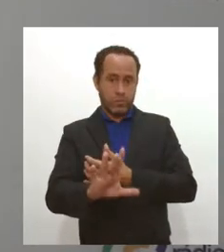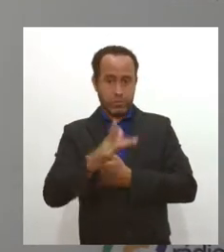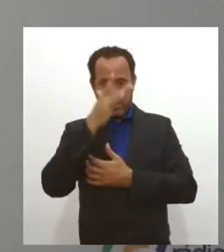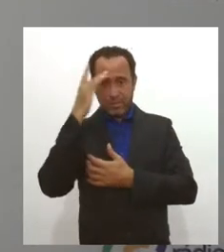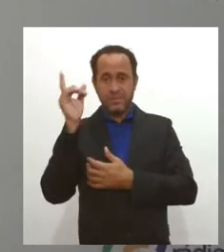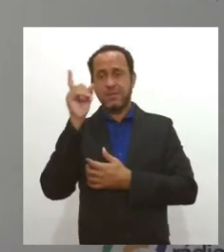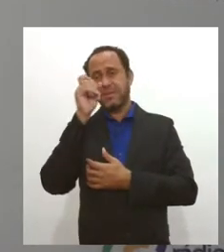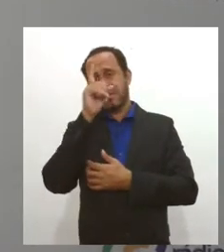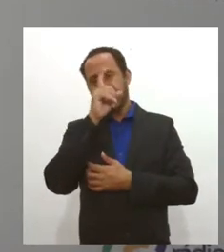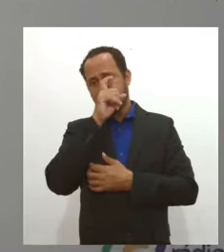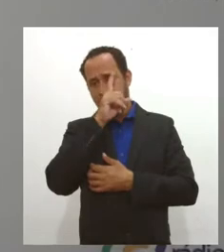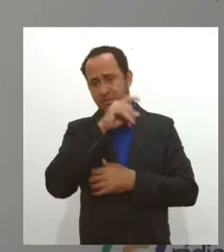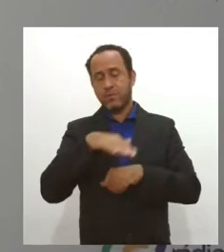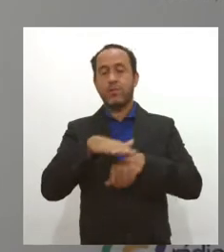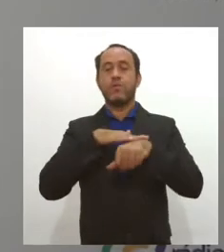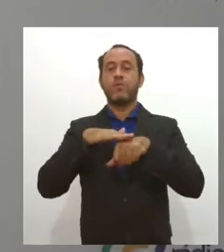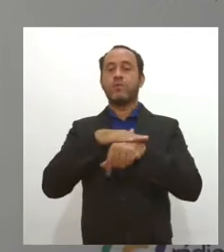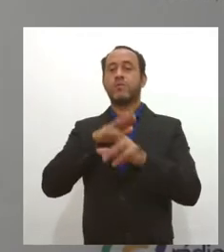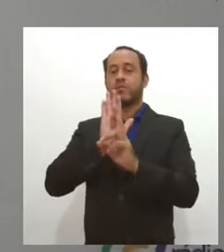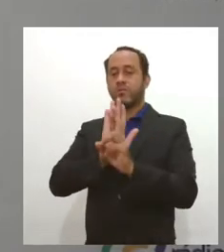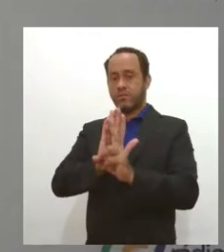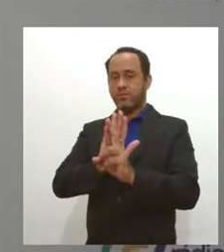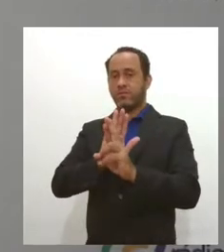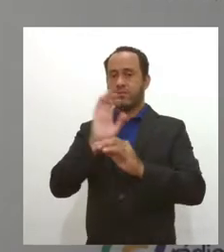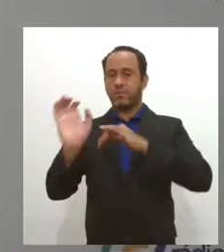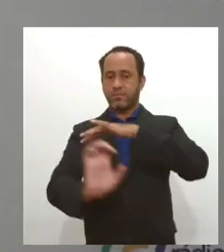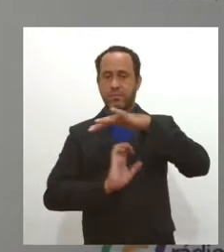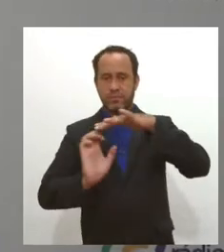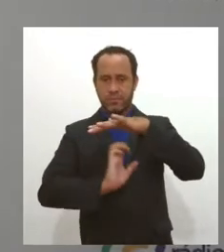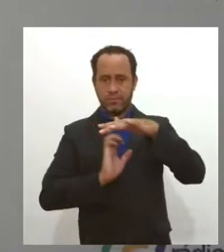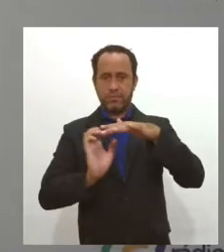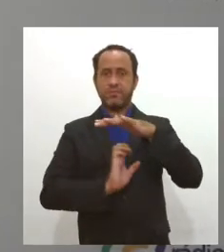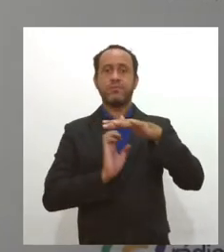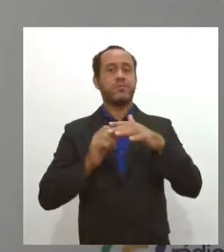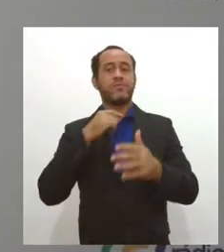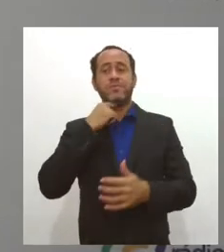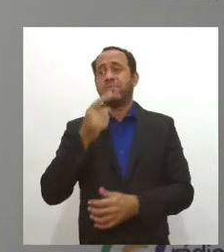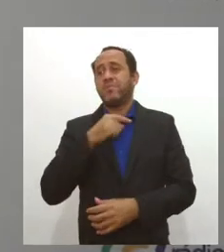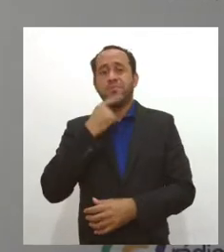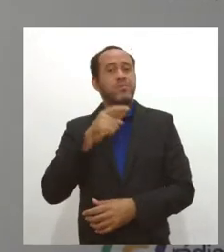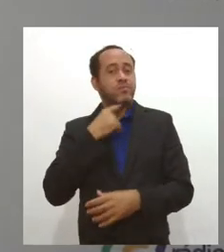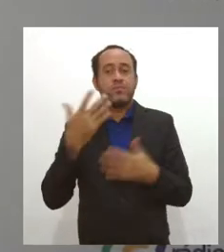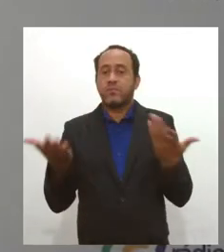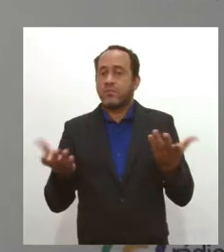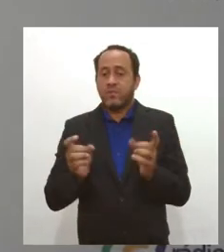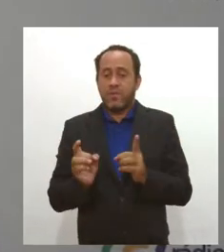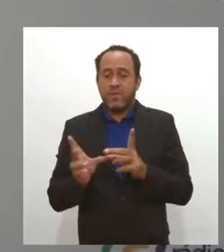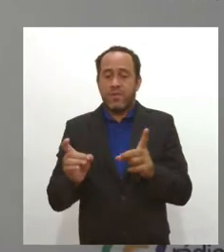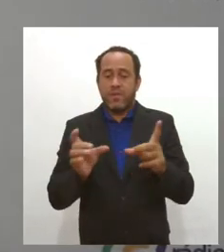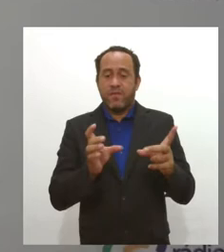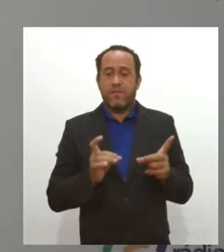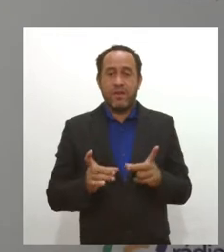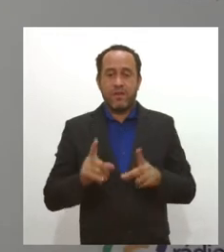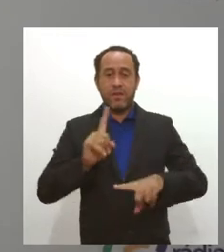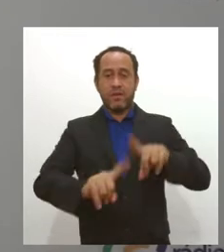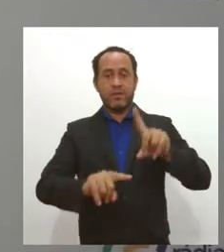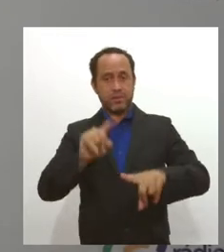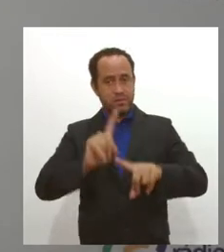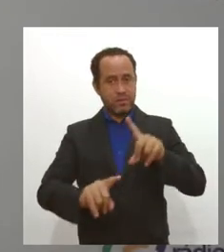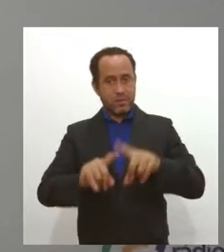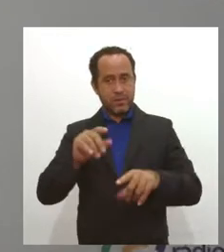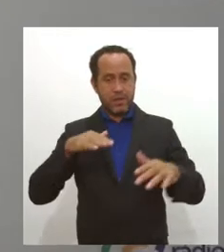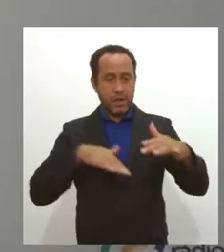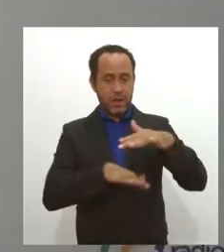dificuldades. Conversamos com o representante da empresa. A empresa não está conseguindo vender a sua produção. Lá no estoque